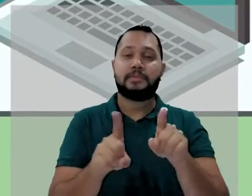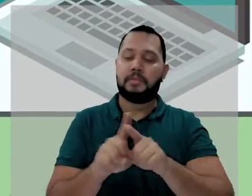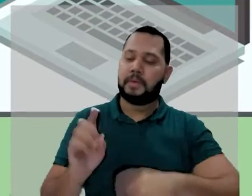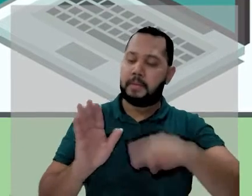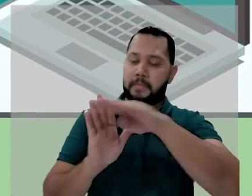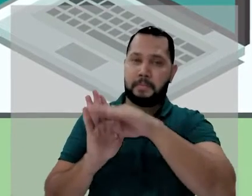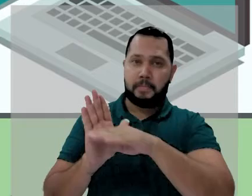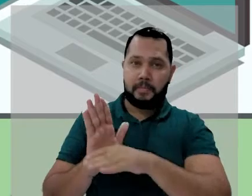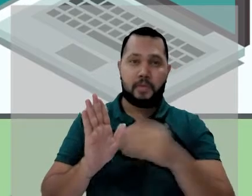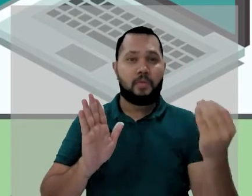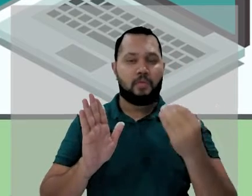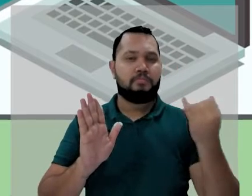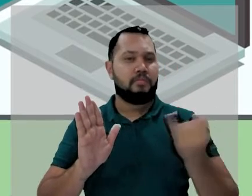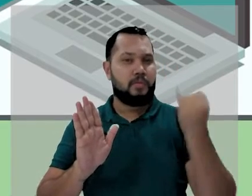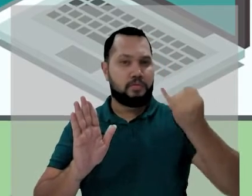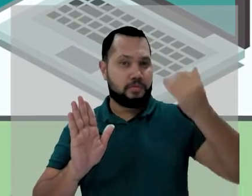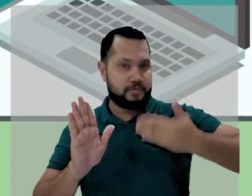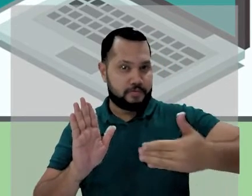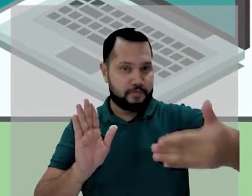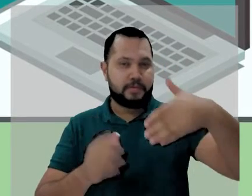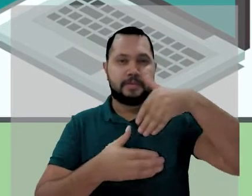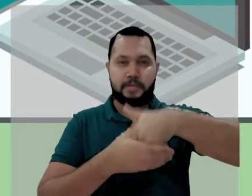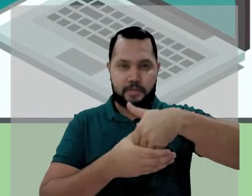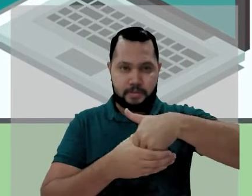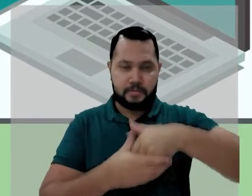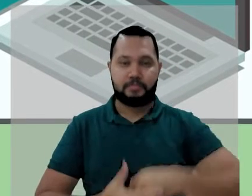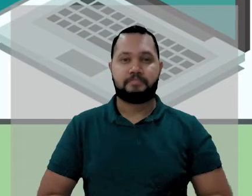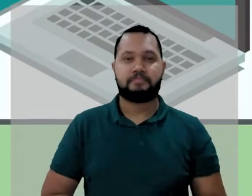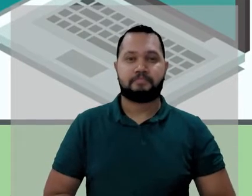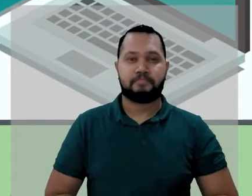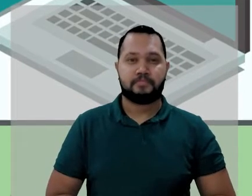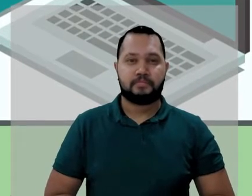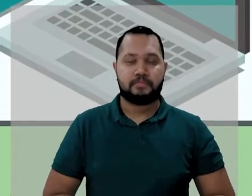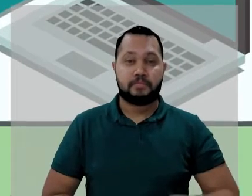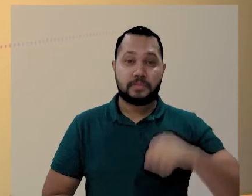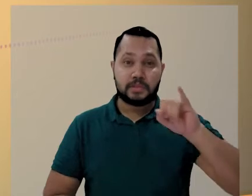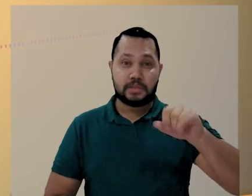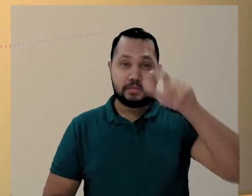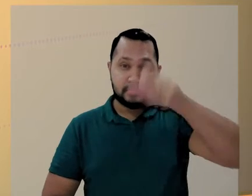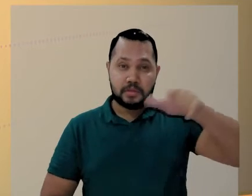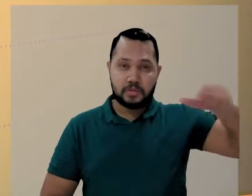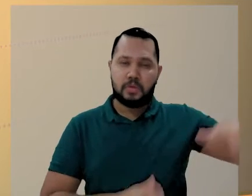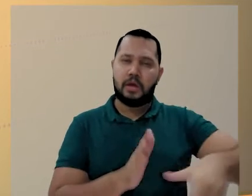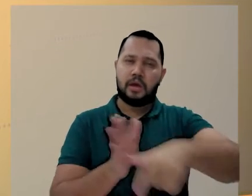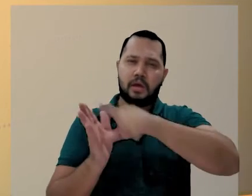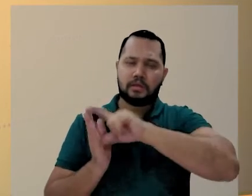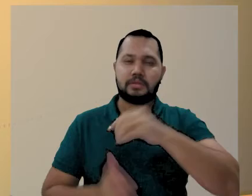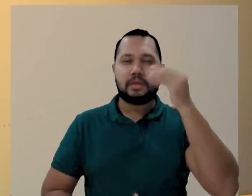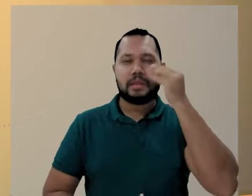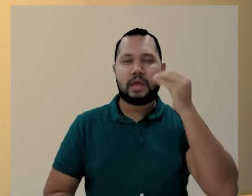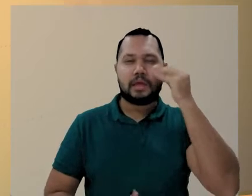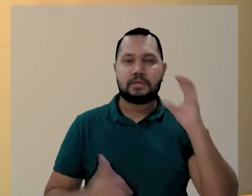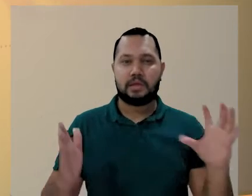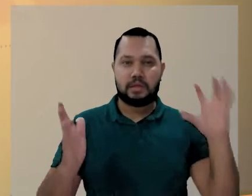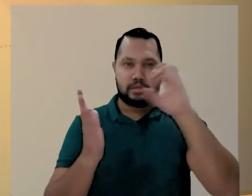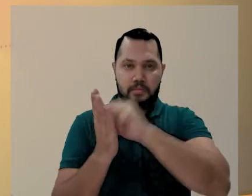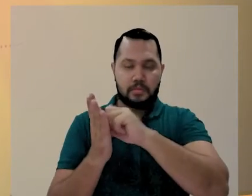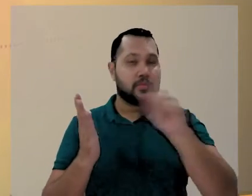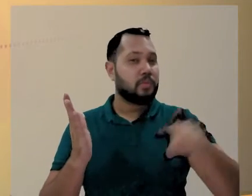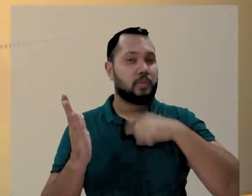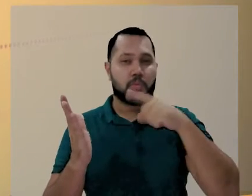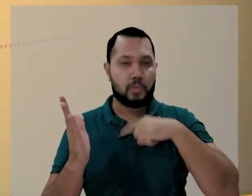atentos a informações e procedimentos importantes para a votação. Quem não realizou o teste de